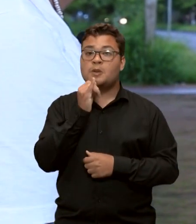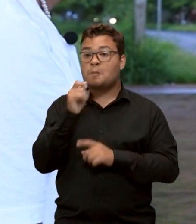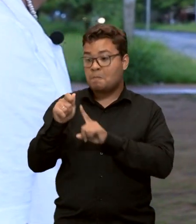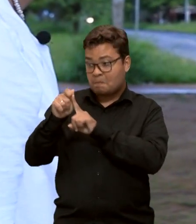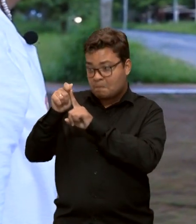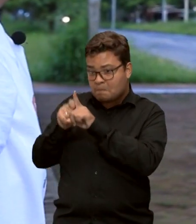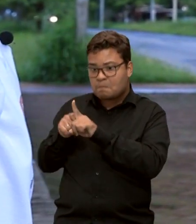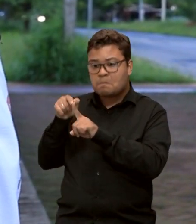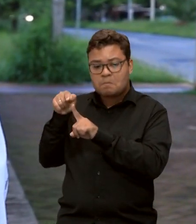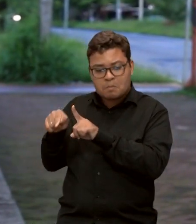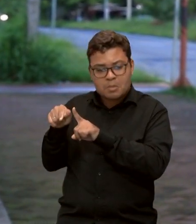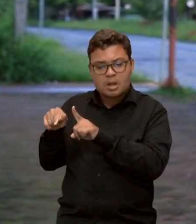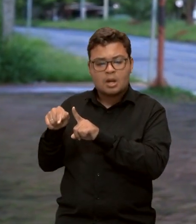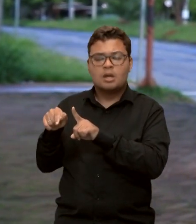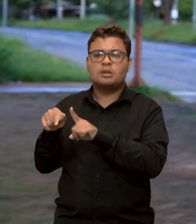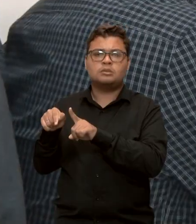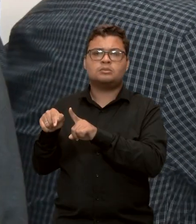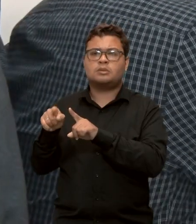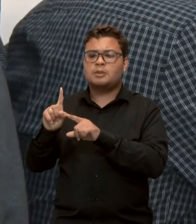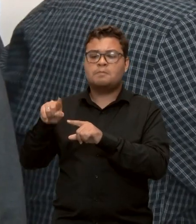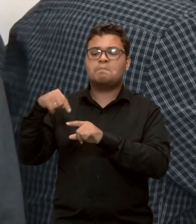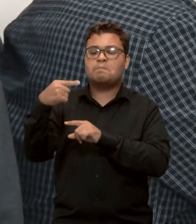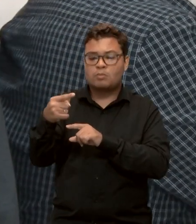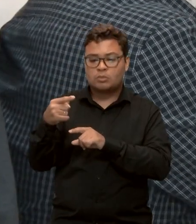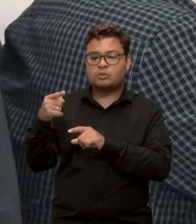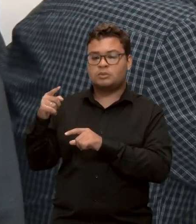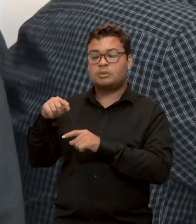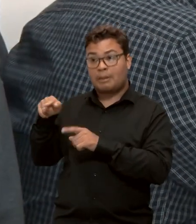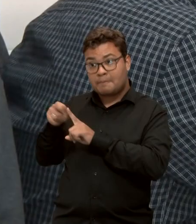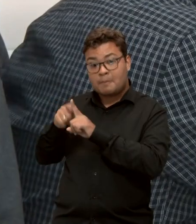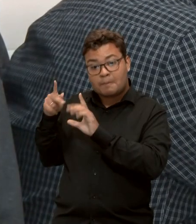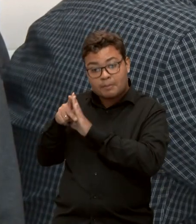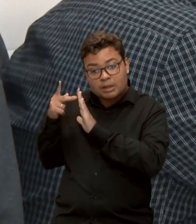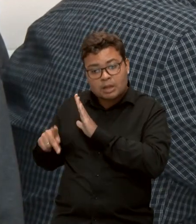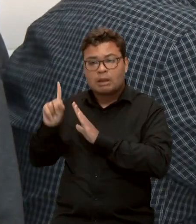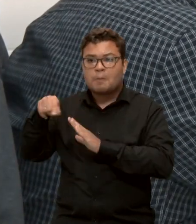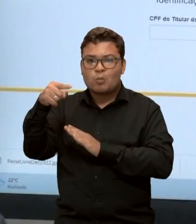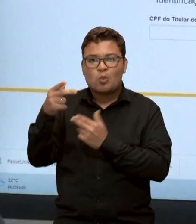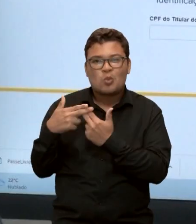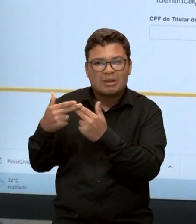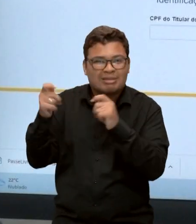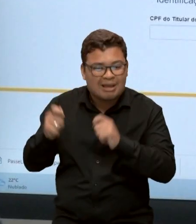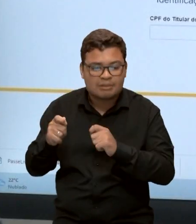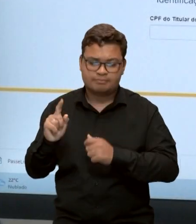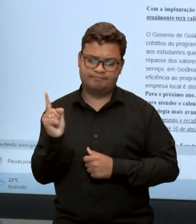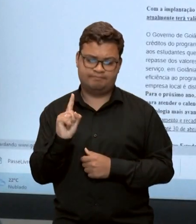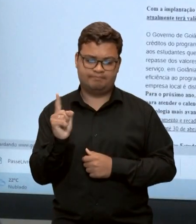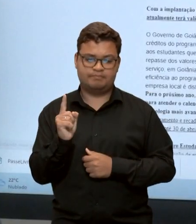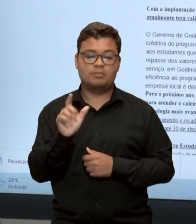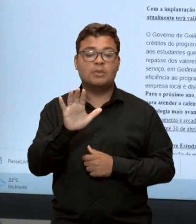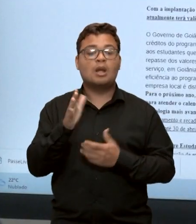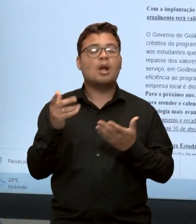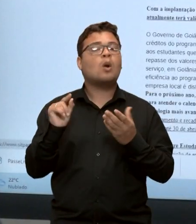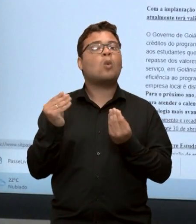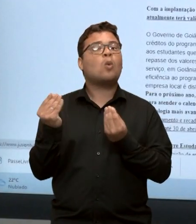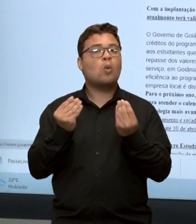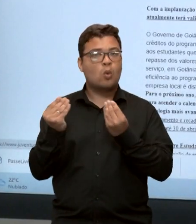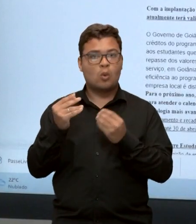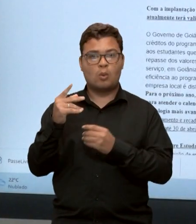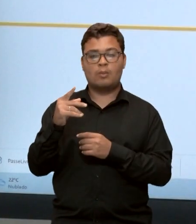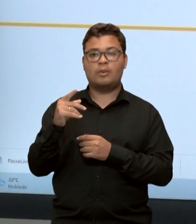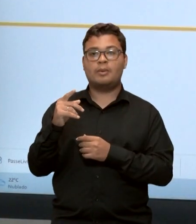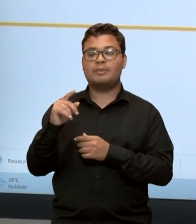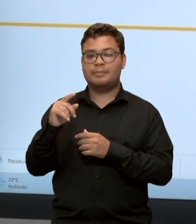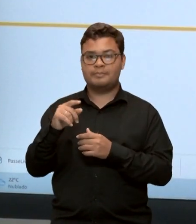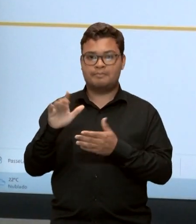ser usadas fora do período original. Mas agora os créditos serão depositados de maneira pós-paga, diferente da